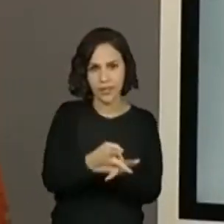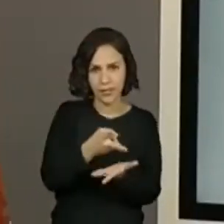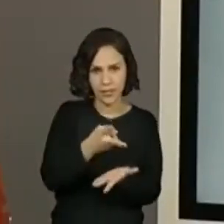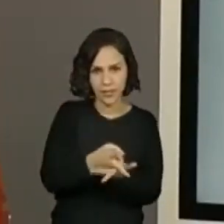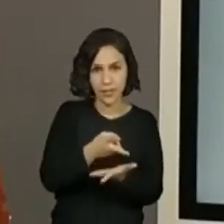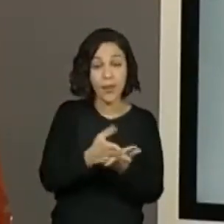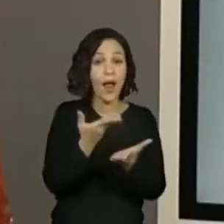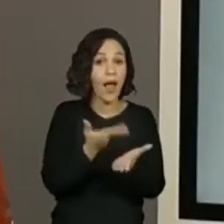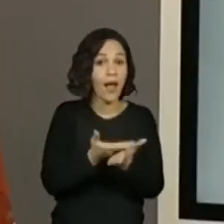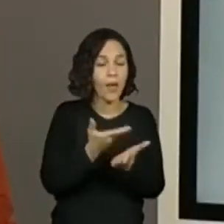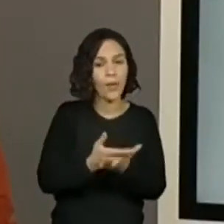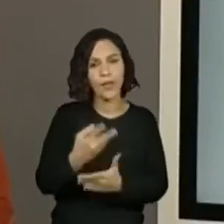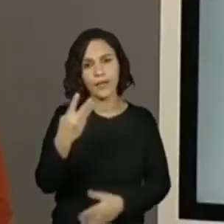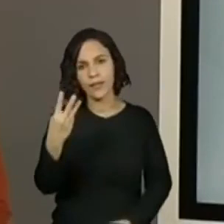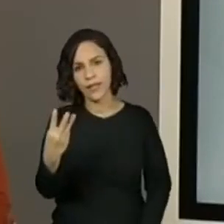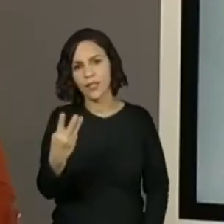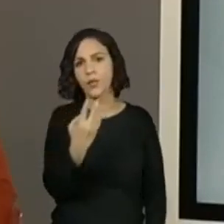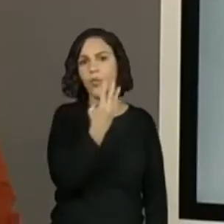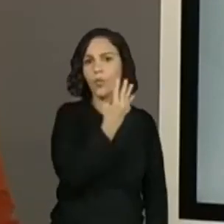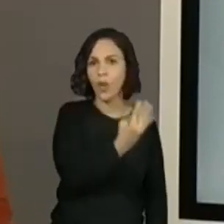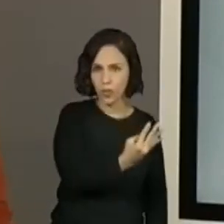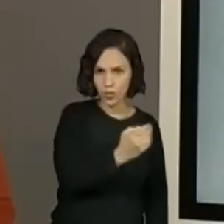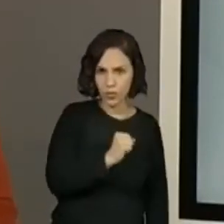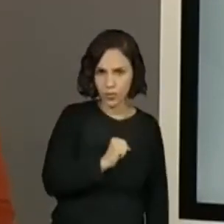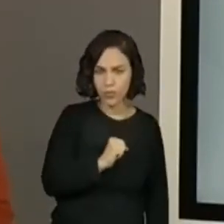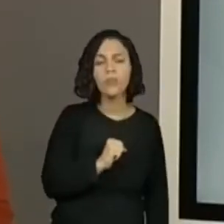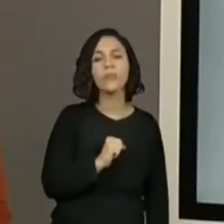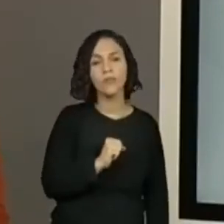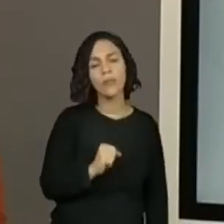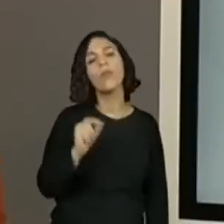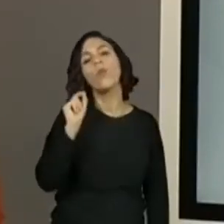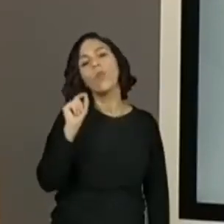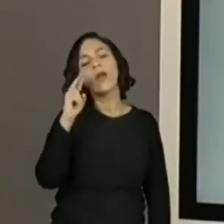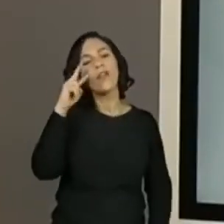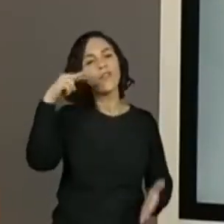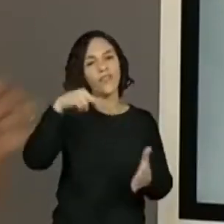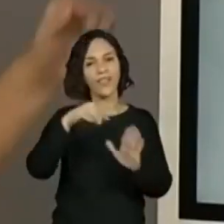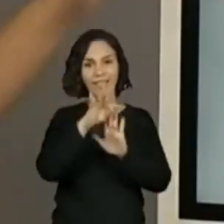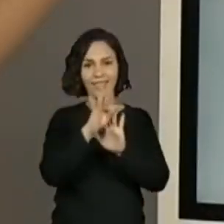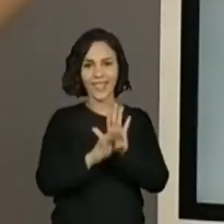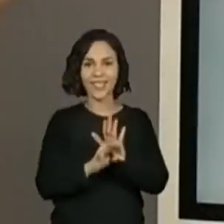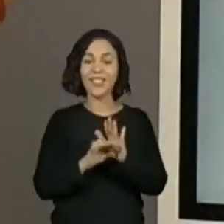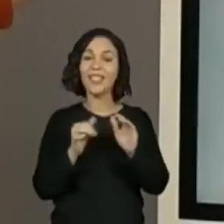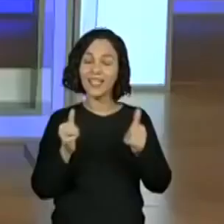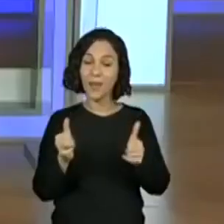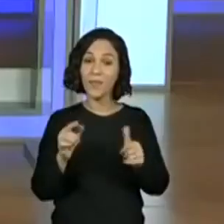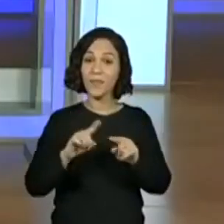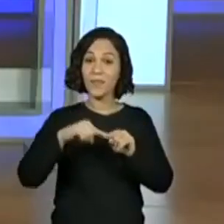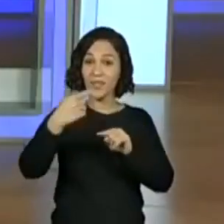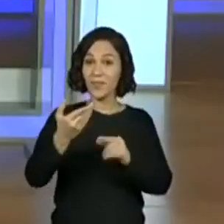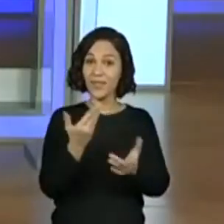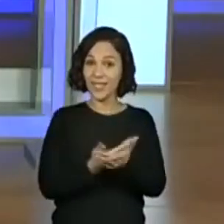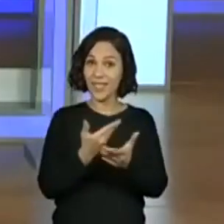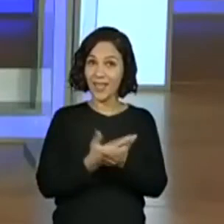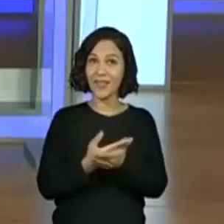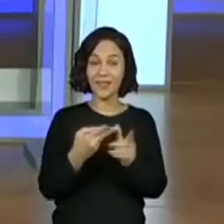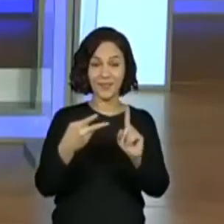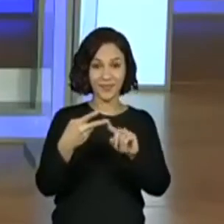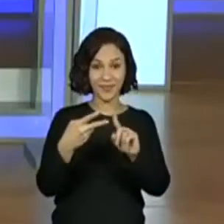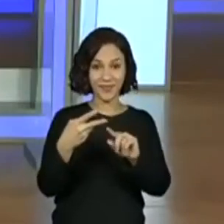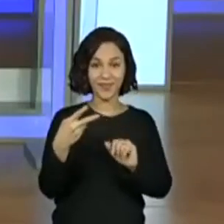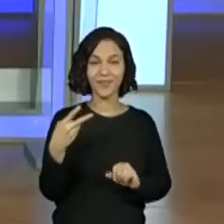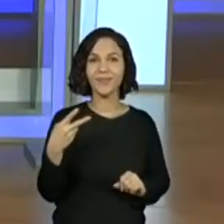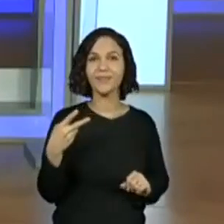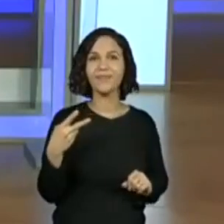aulas 3 e 4. Que objetivo é esse? Olhar para o texto, tá bom? Para o segundo momento da nossa aula, turminha,